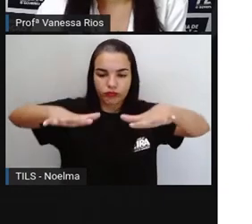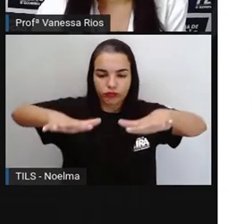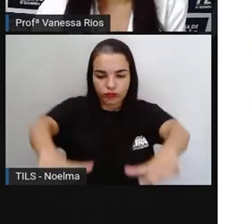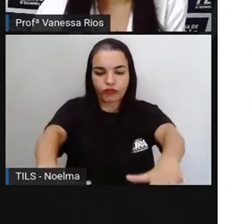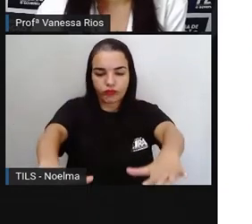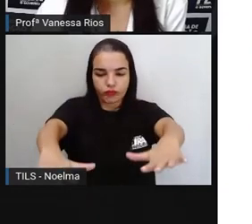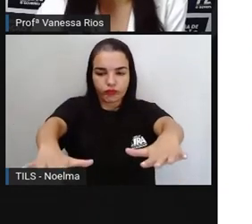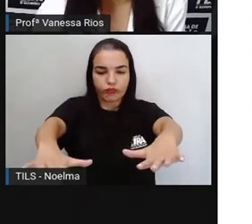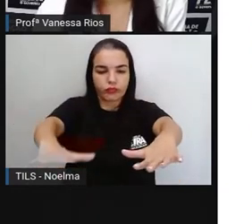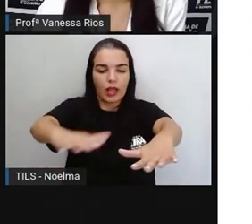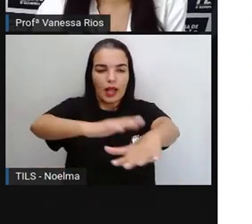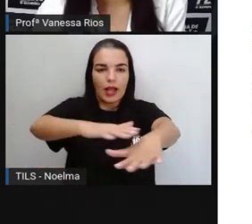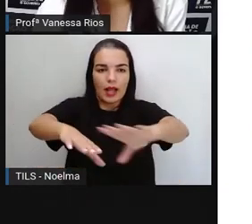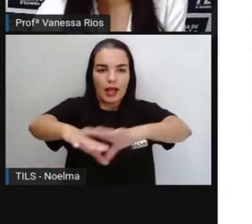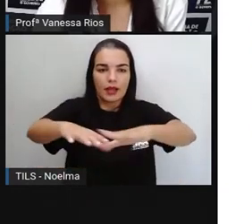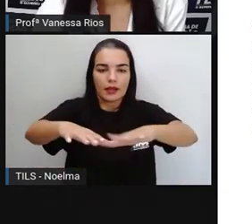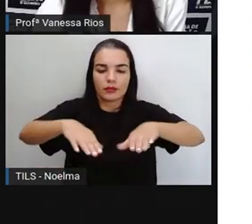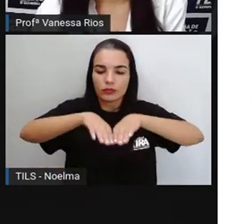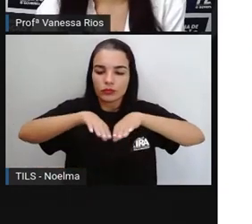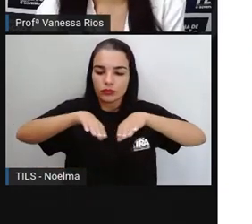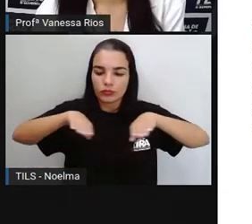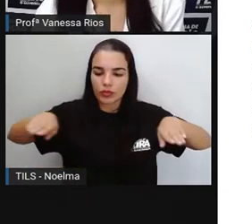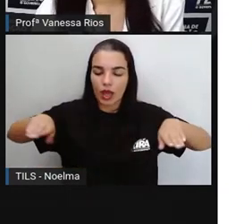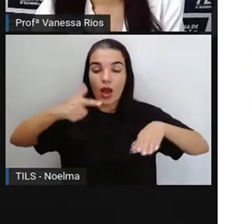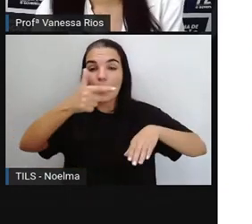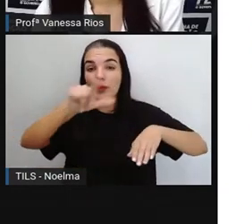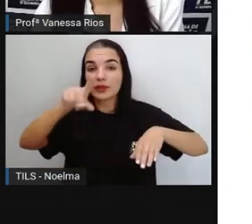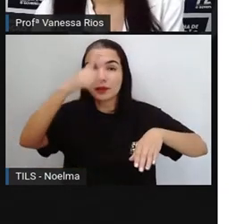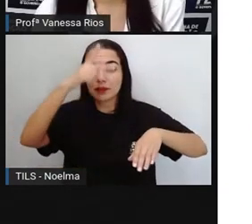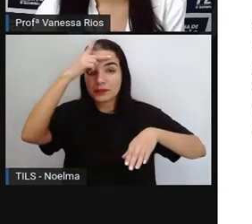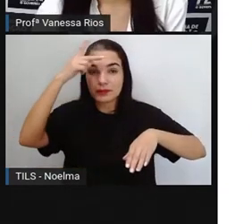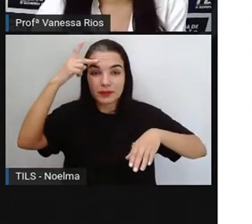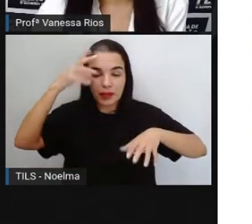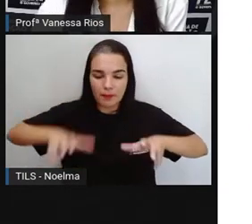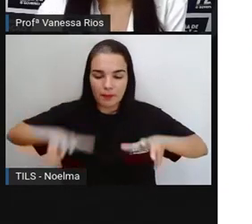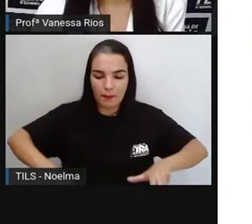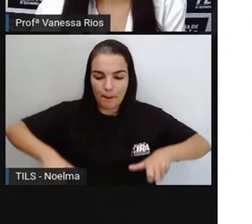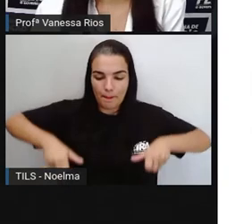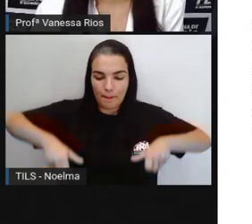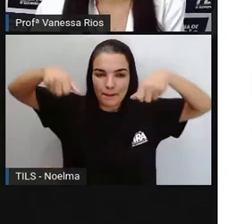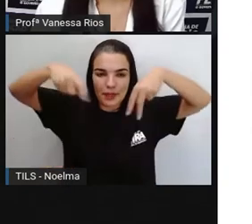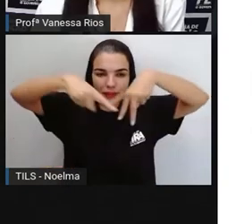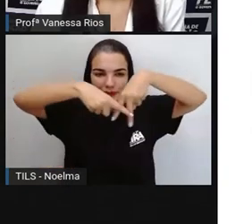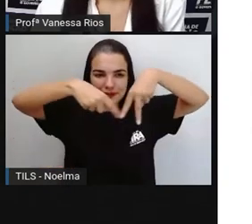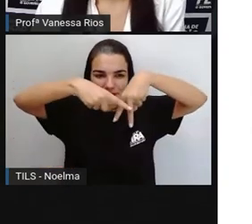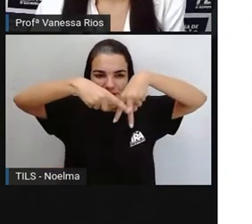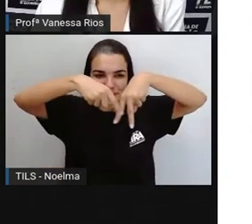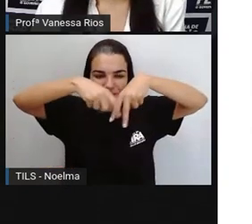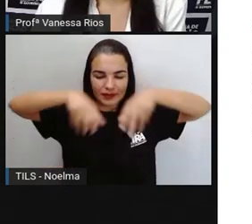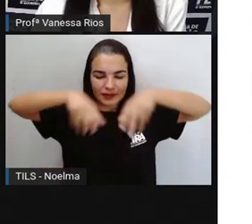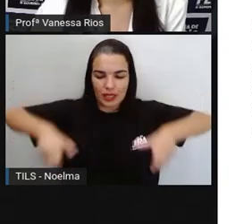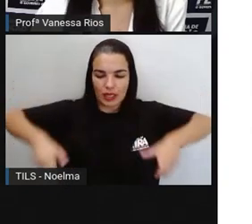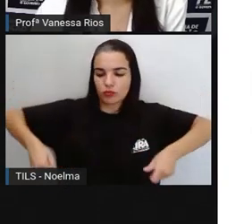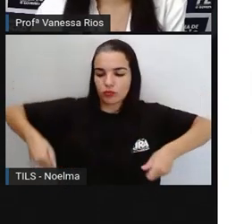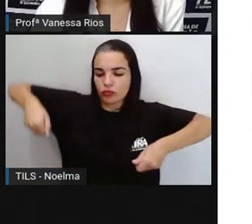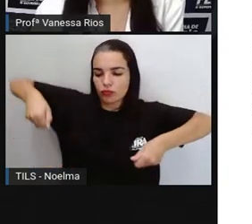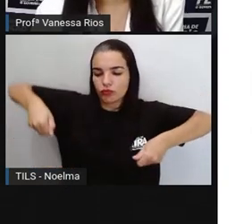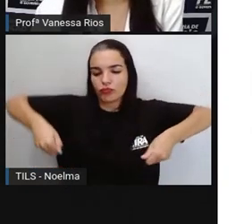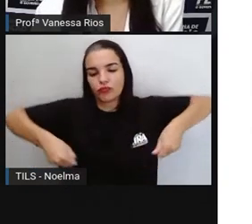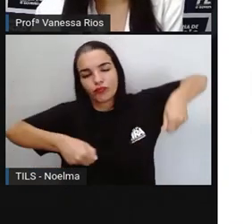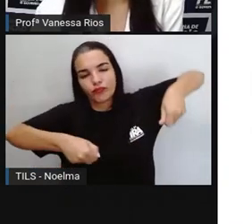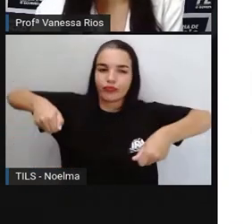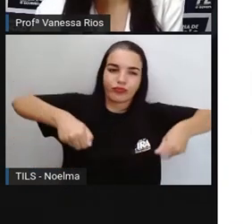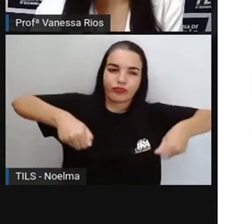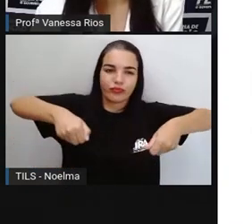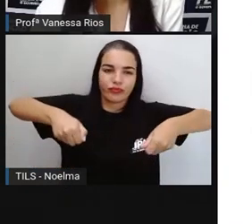o adulto ou outra criança levanta as suas pernas e empurra como se fosse um carrinho de mão. E aí, já